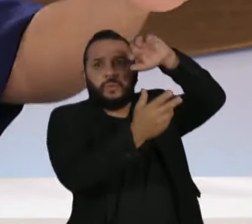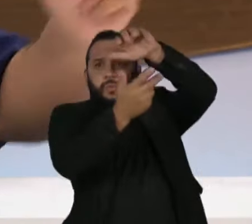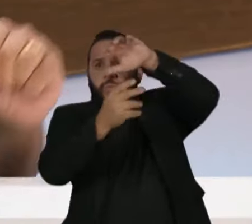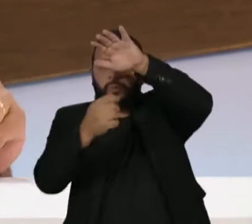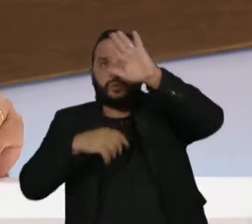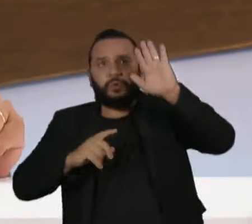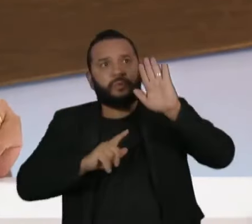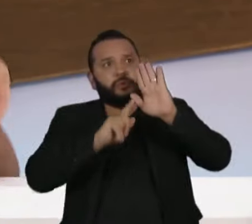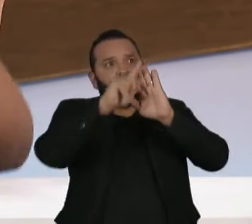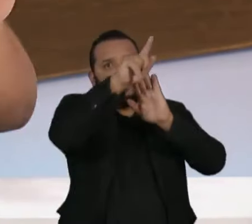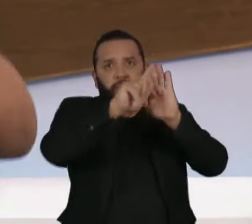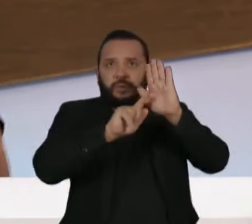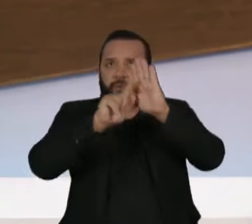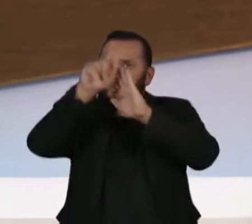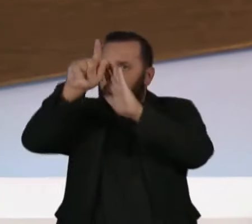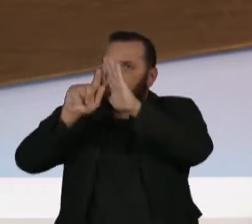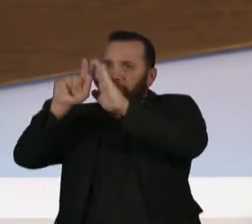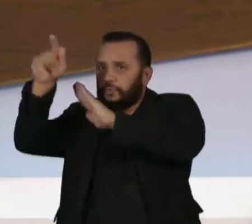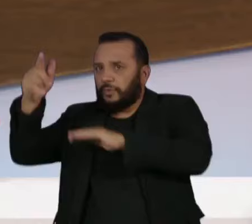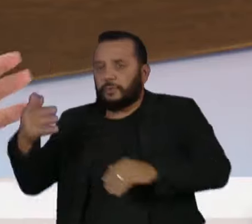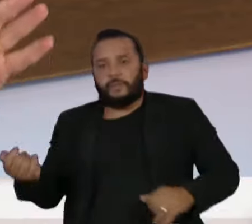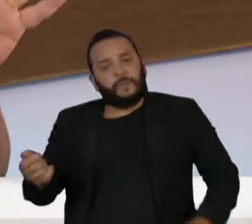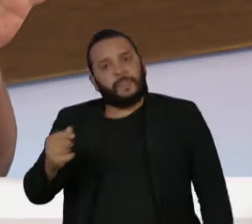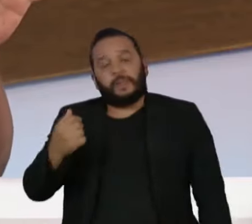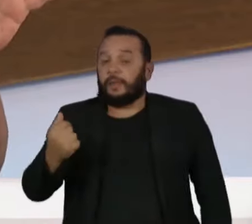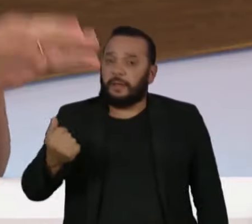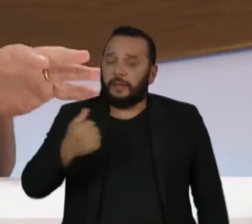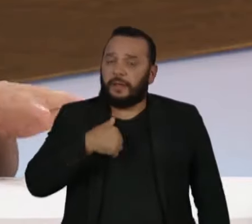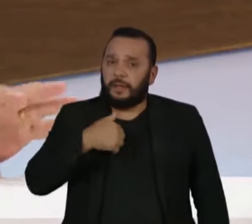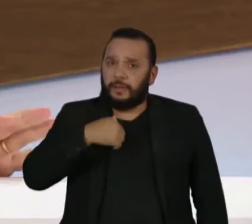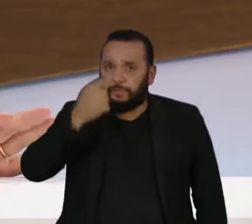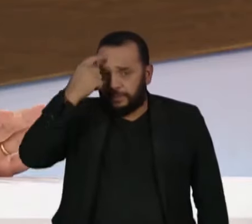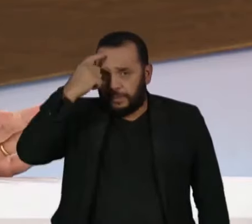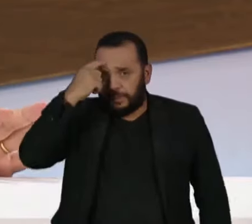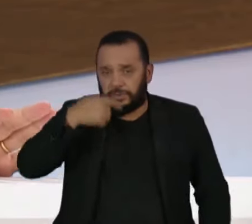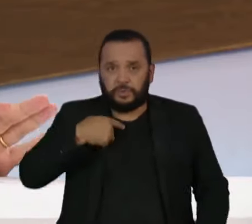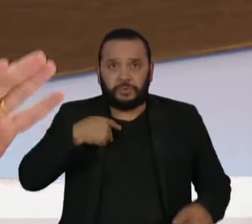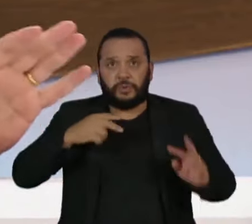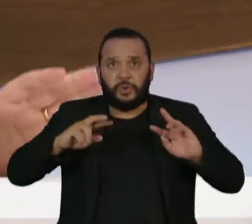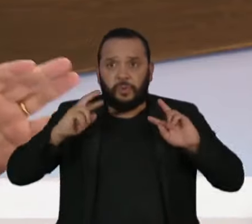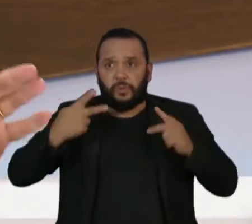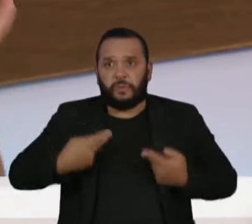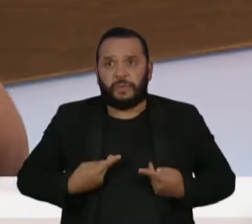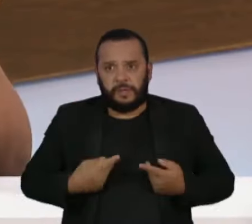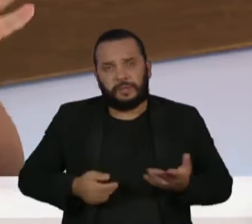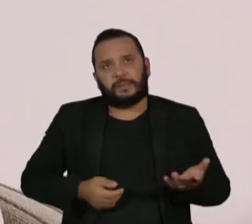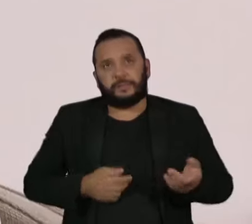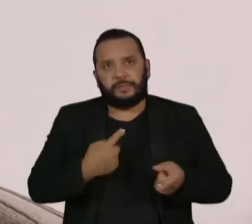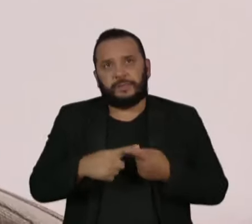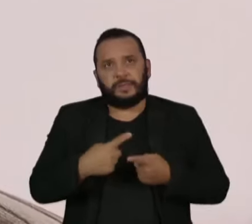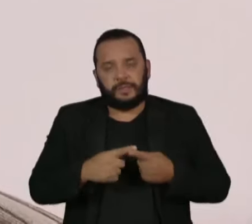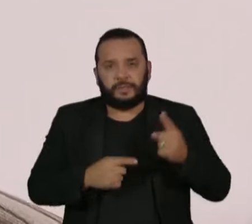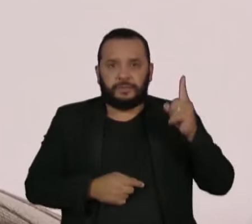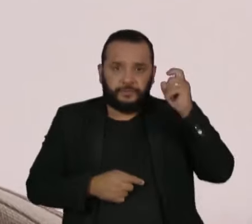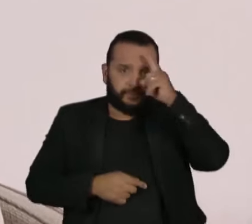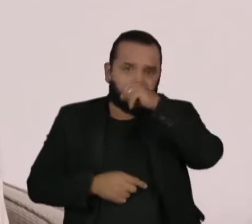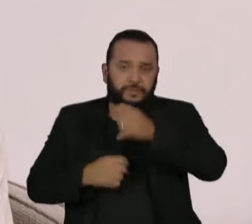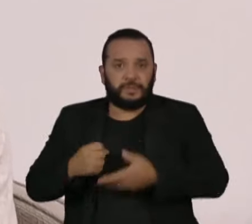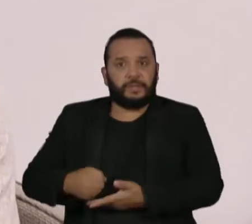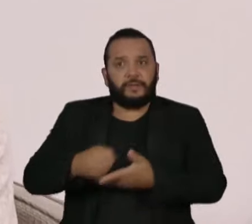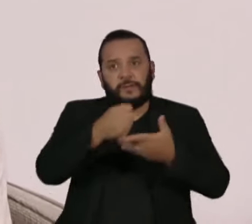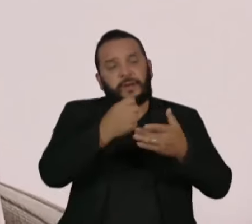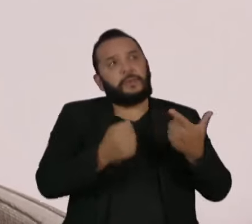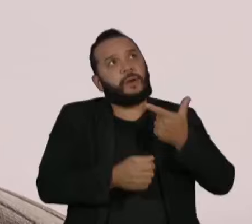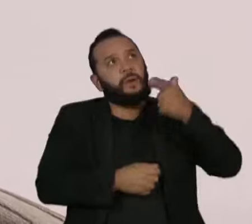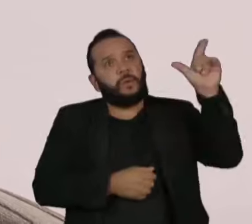eventualmente por outros sistemas estelares? E aí não falo só da civilização humana, que é uma coisa difícil de você transportar, mas você pode,